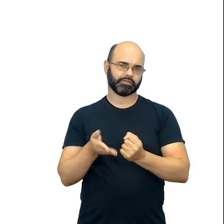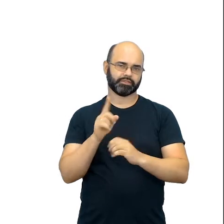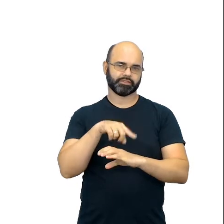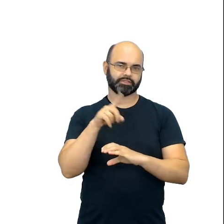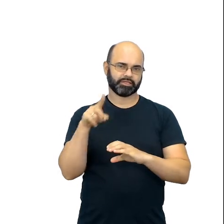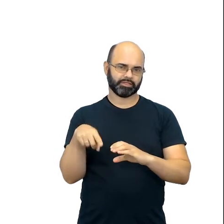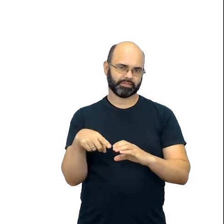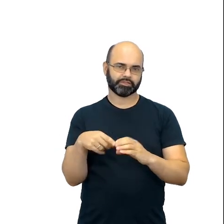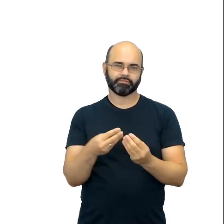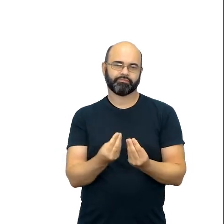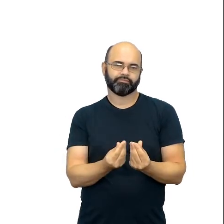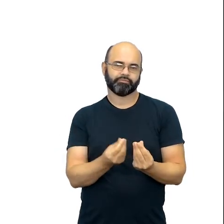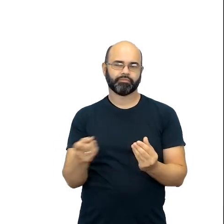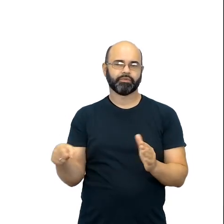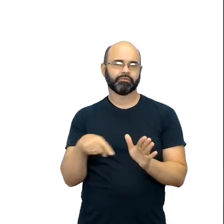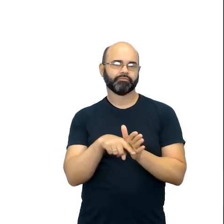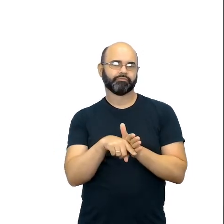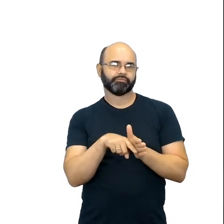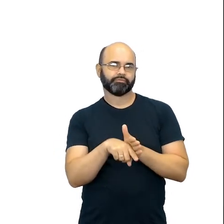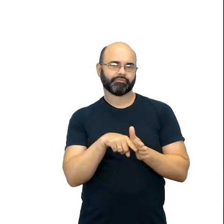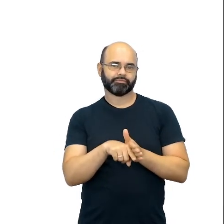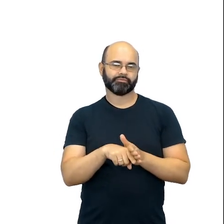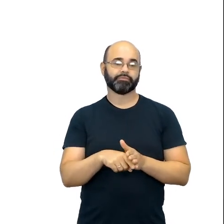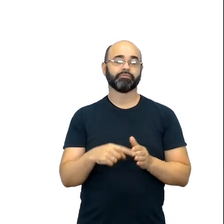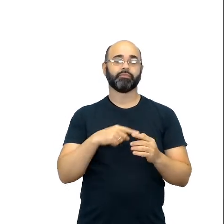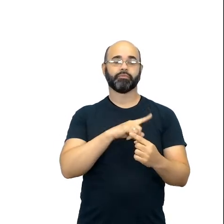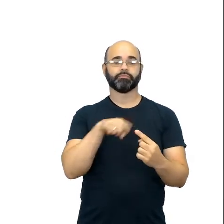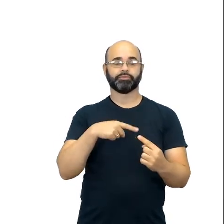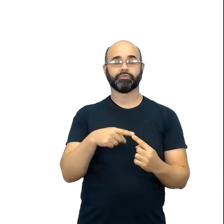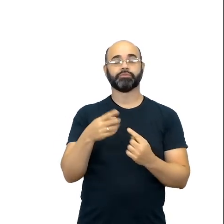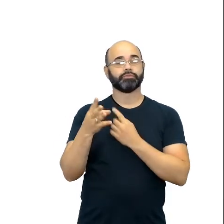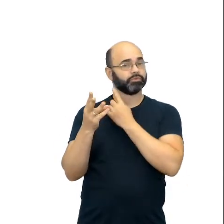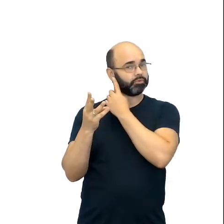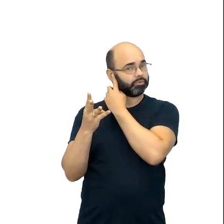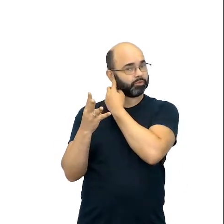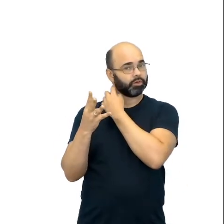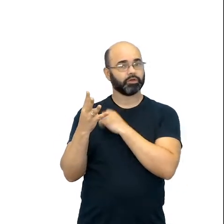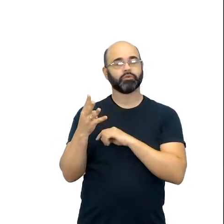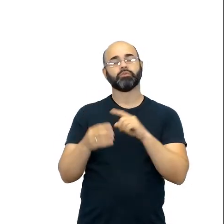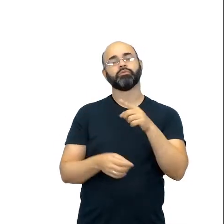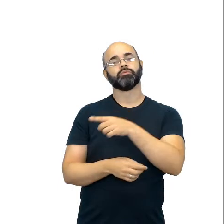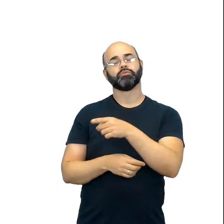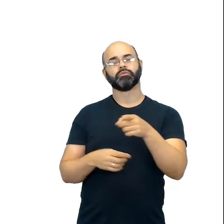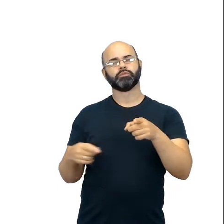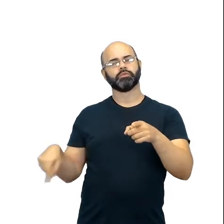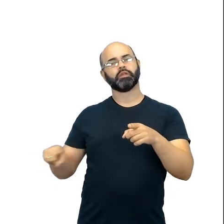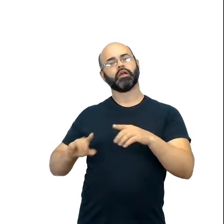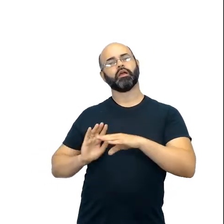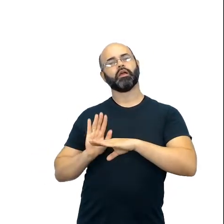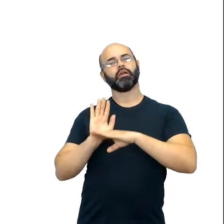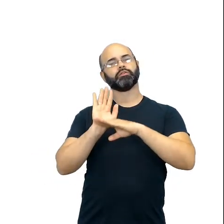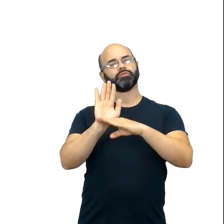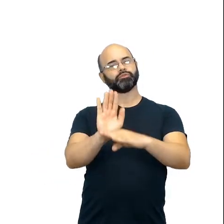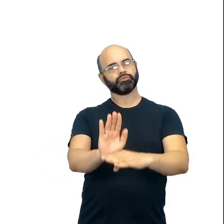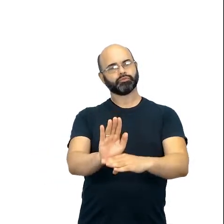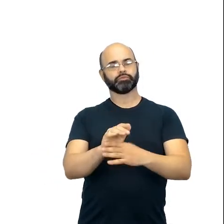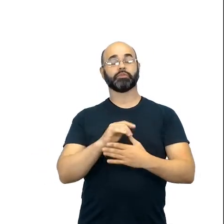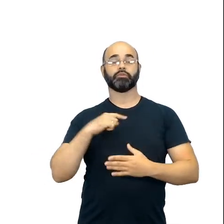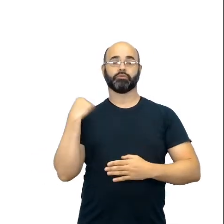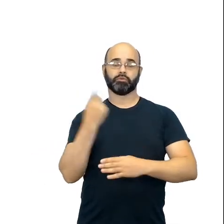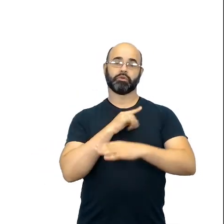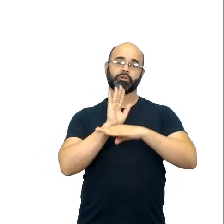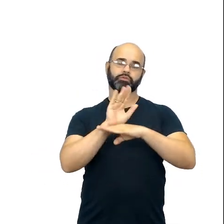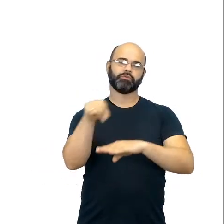como quarto objetivo, possa ajudar vocês a organizar suas ações pedagógicas,